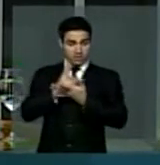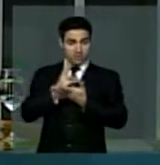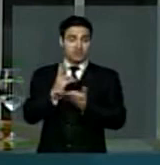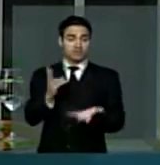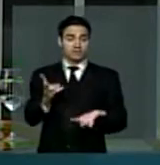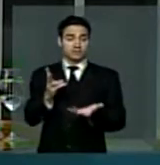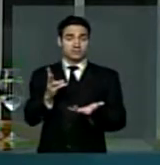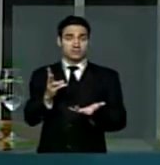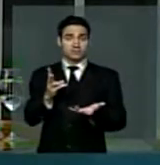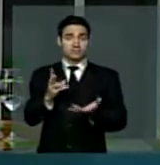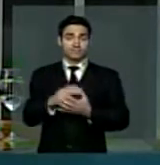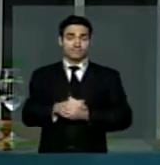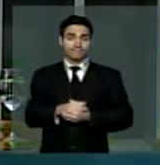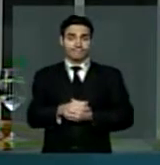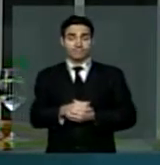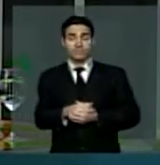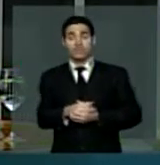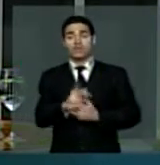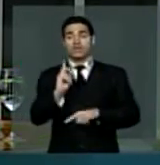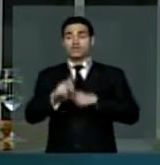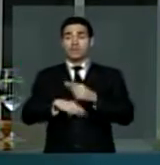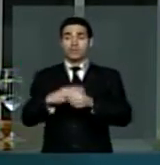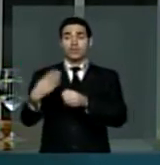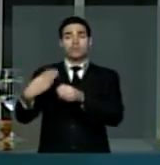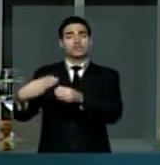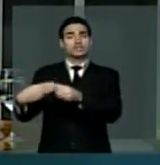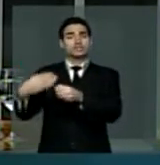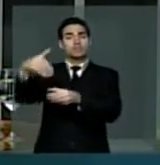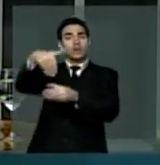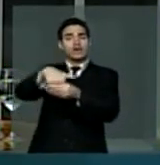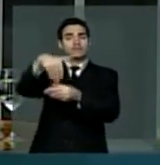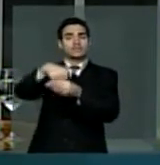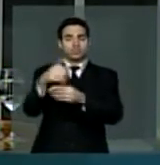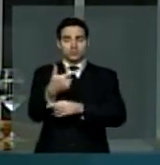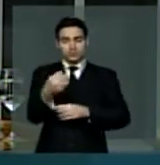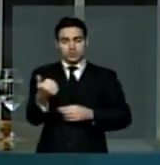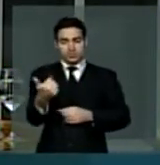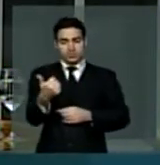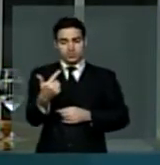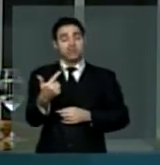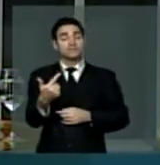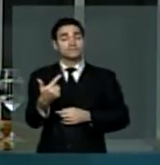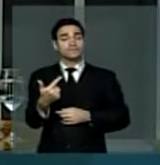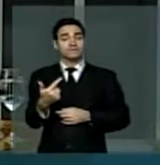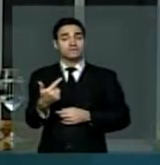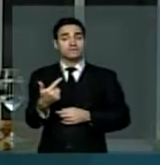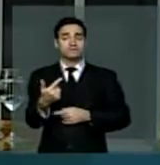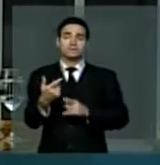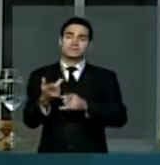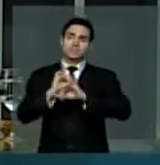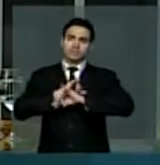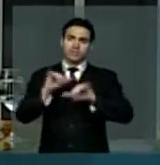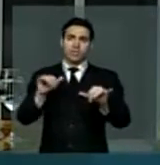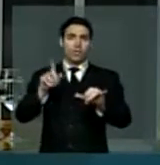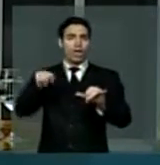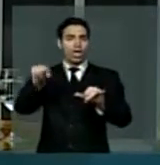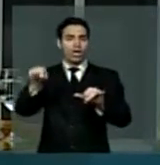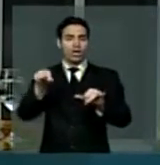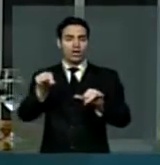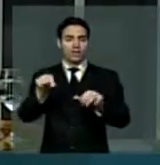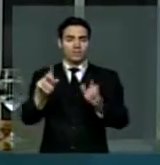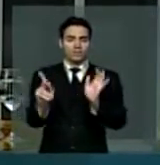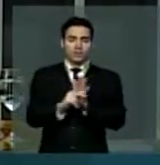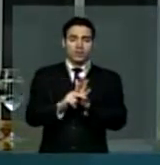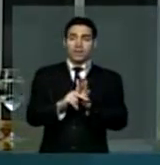na Paraíba. para as eleições municipais de 2012, quando proclamavam que este era a vez do